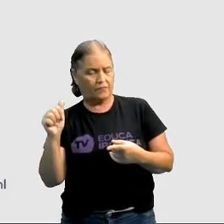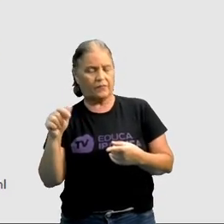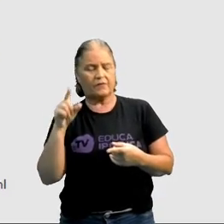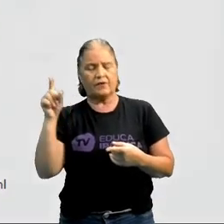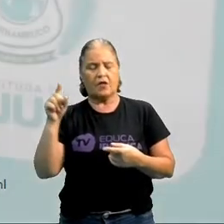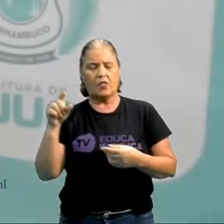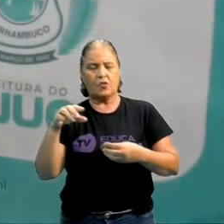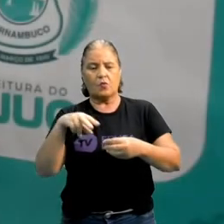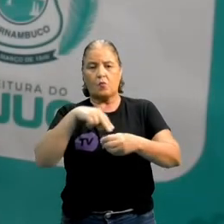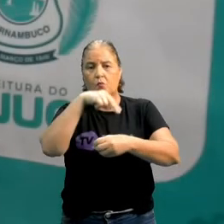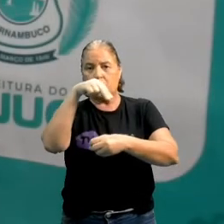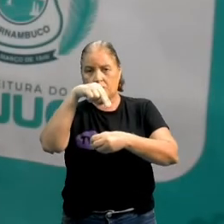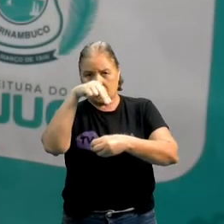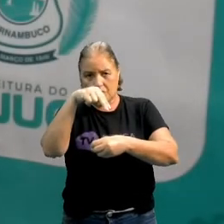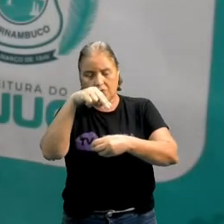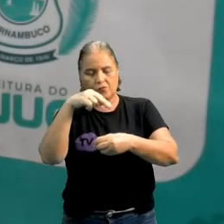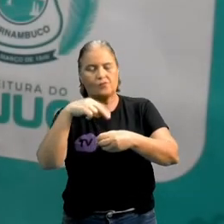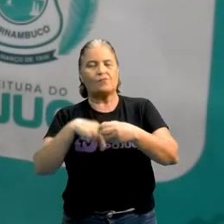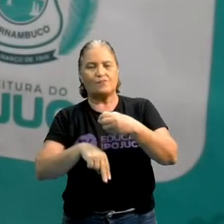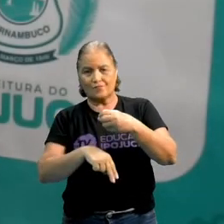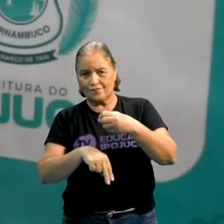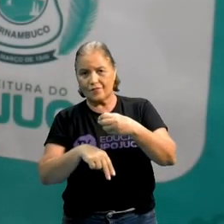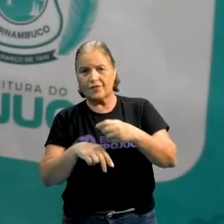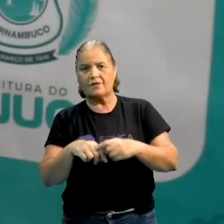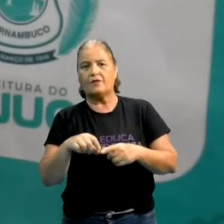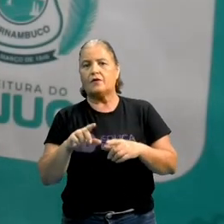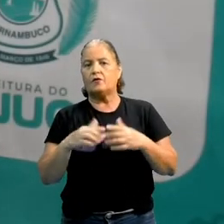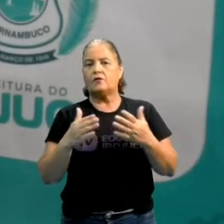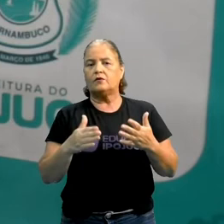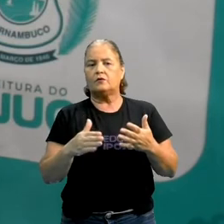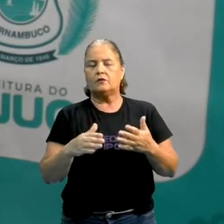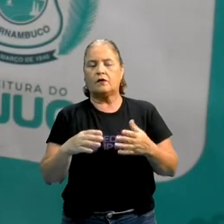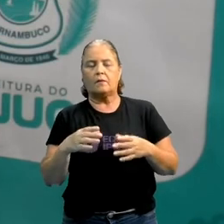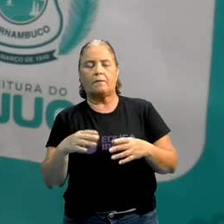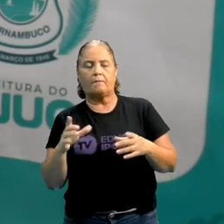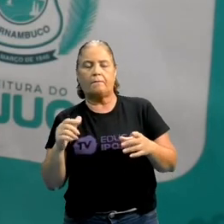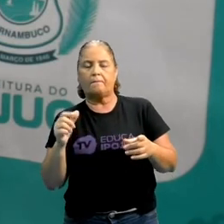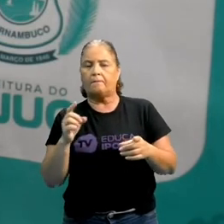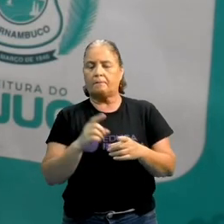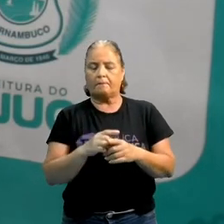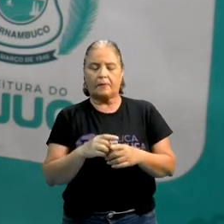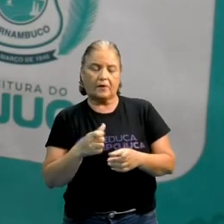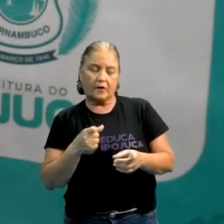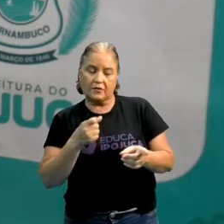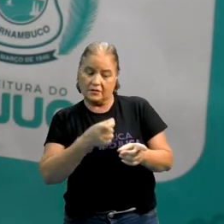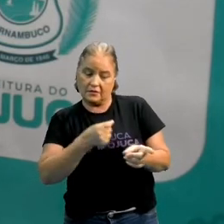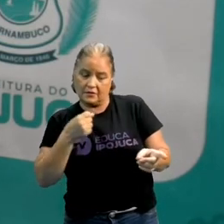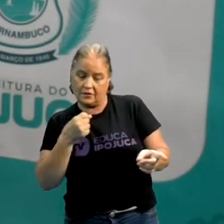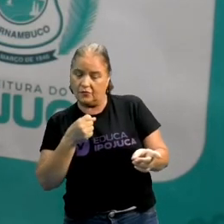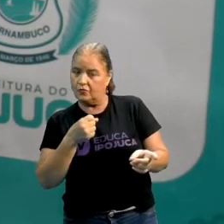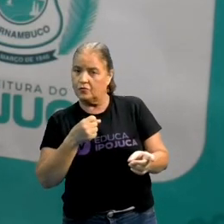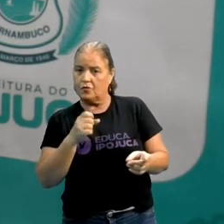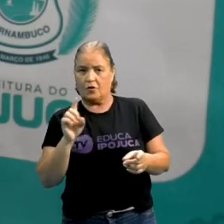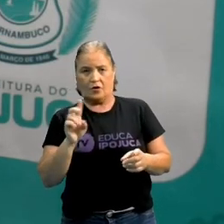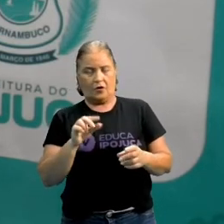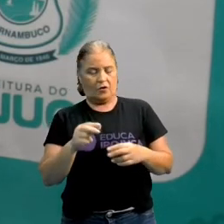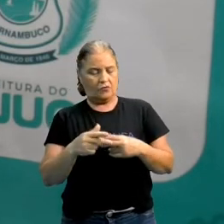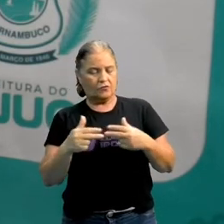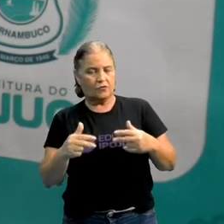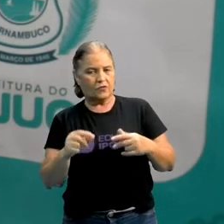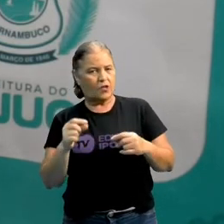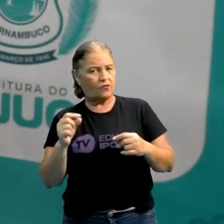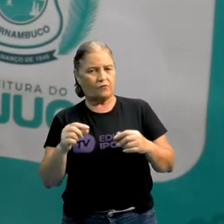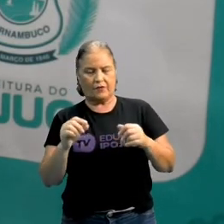existem algumas pessoas morando. Quando eles estão passando, assim, por exemplo, para caçar alguma coisa, eles não vão armar uma barraca.